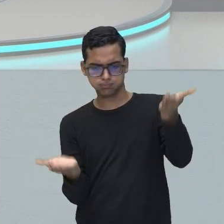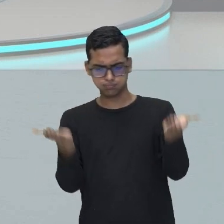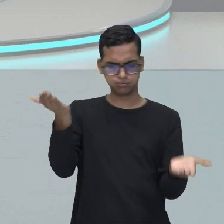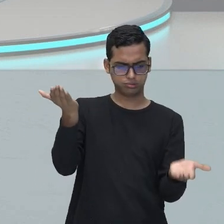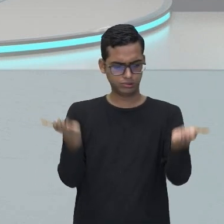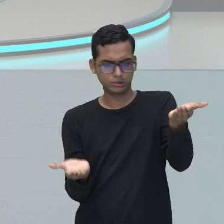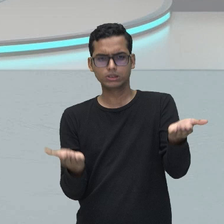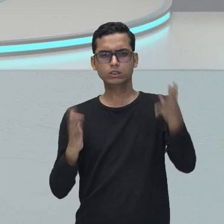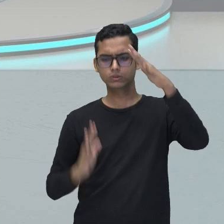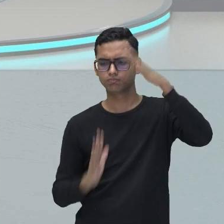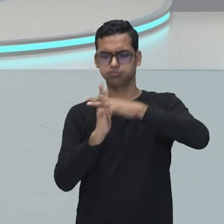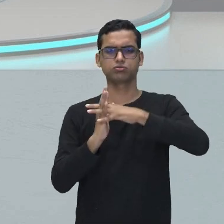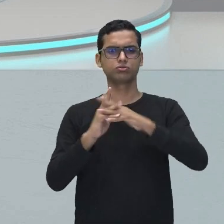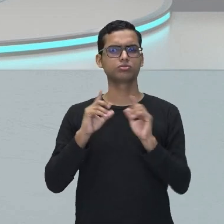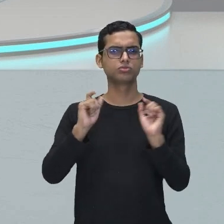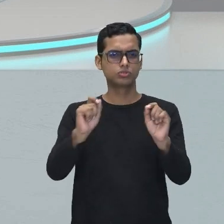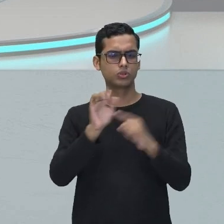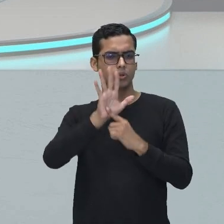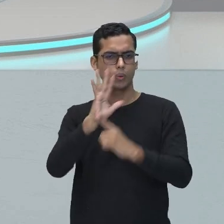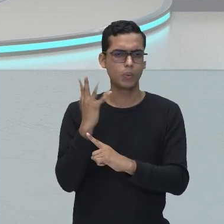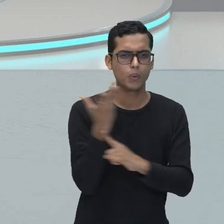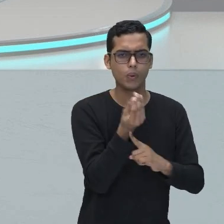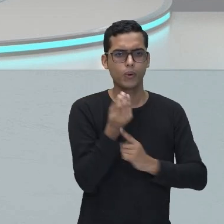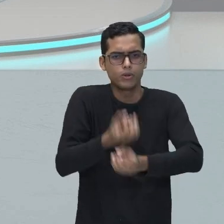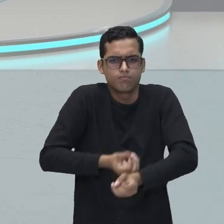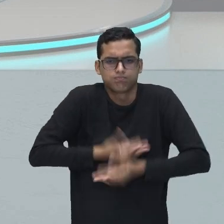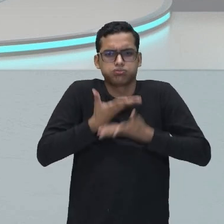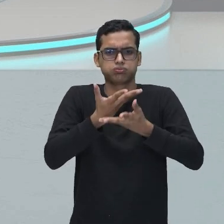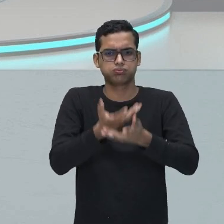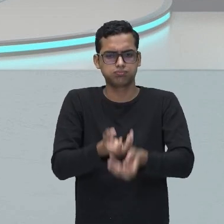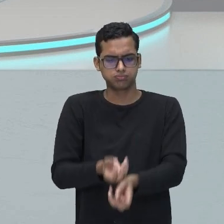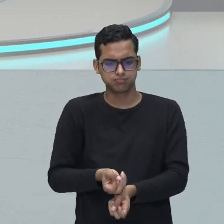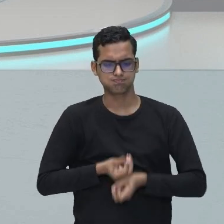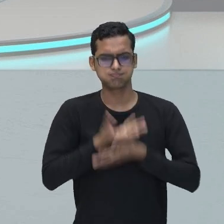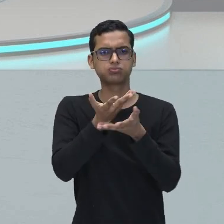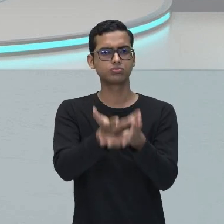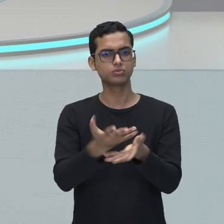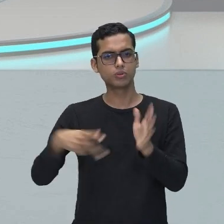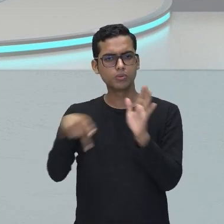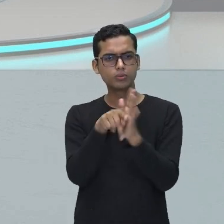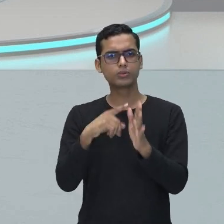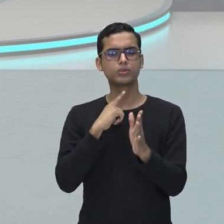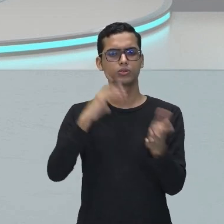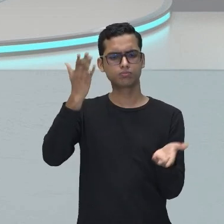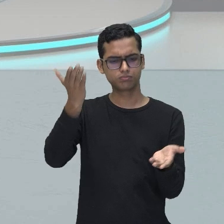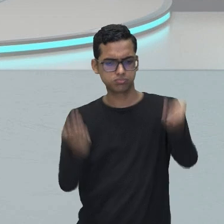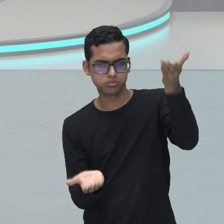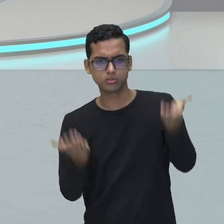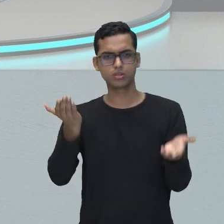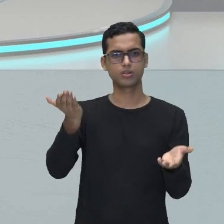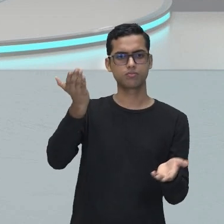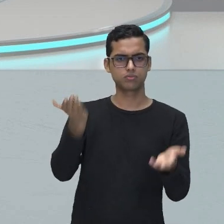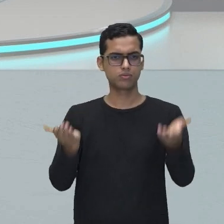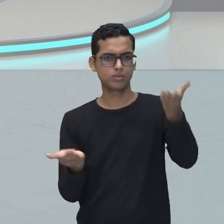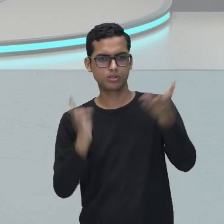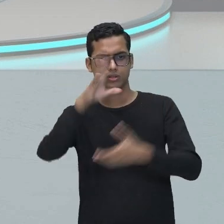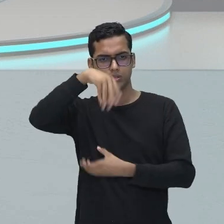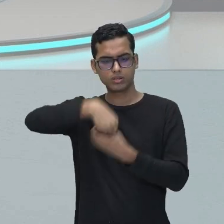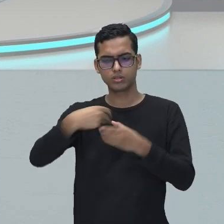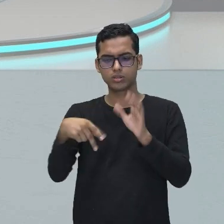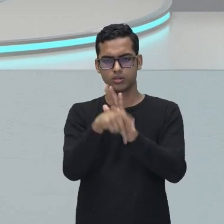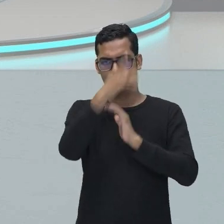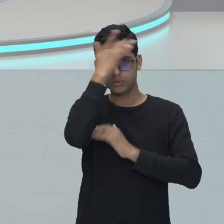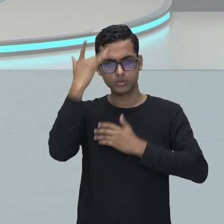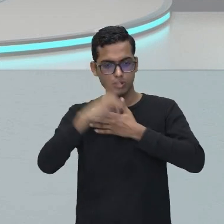exagero é uma forma de externar esse desequilíbrio que havia dentro do poeta, do